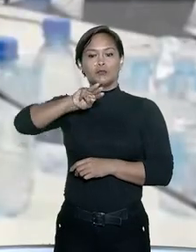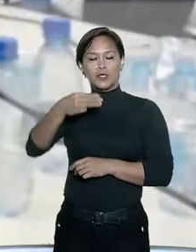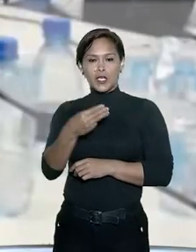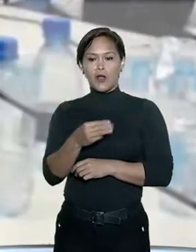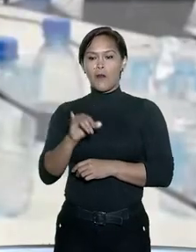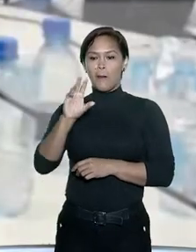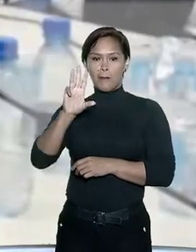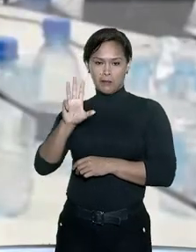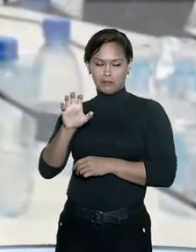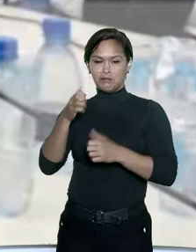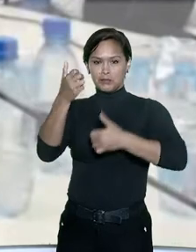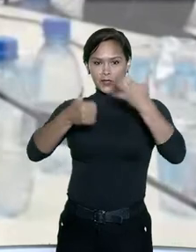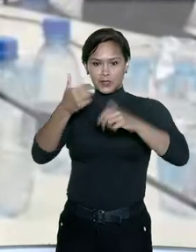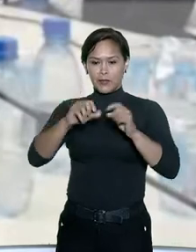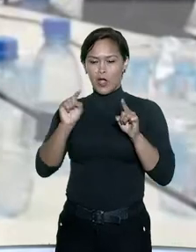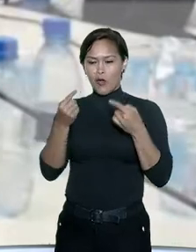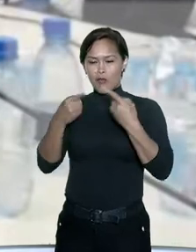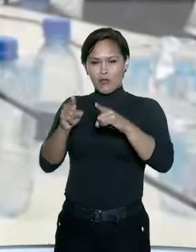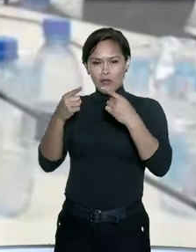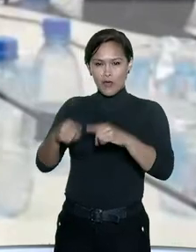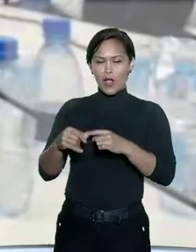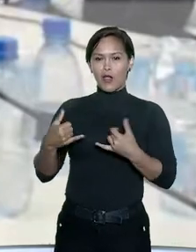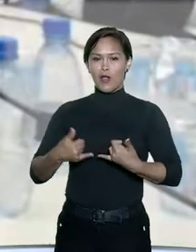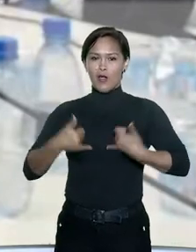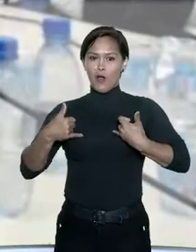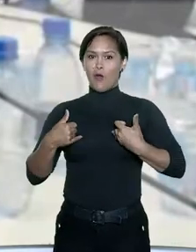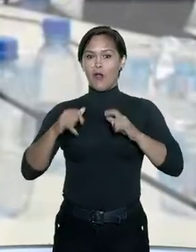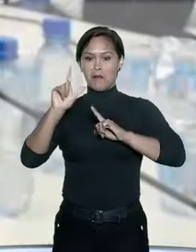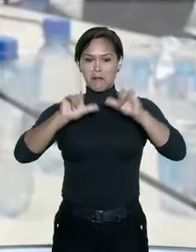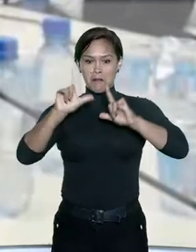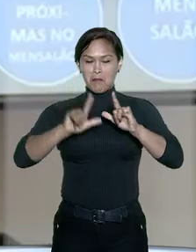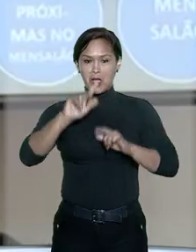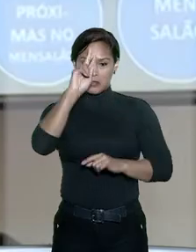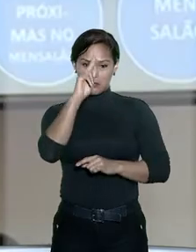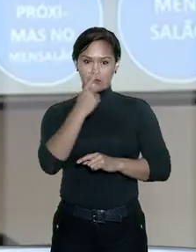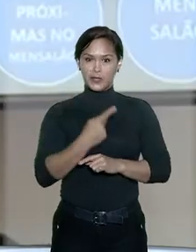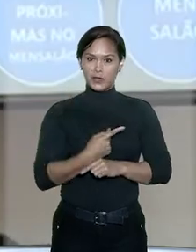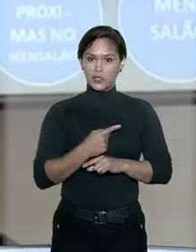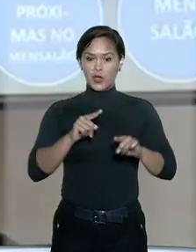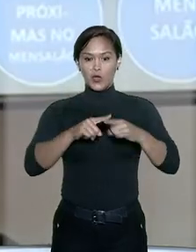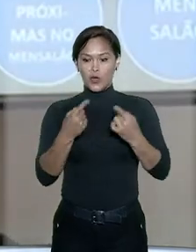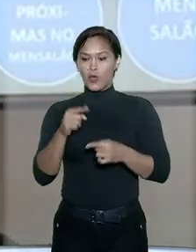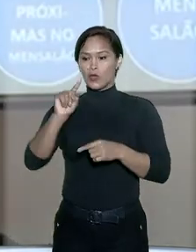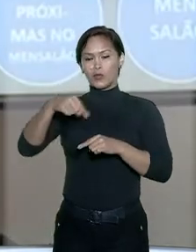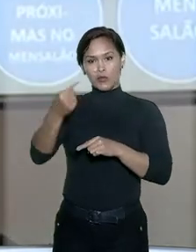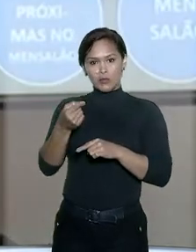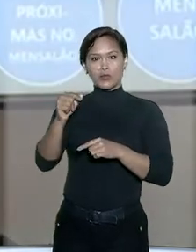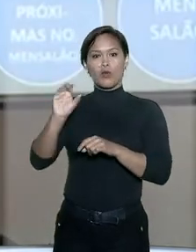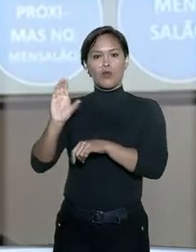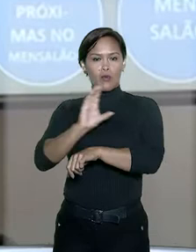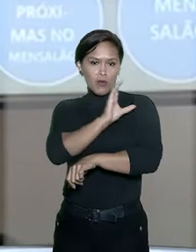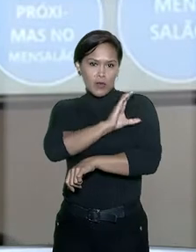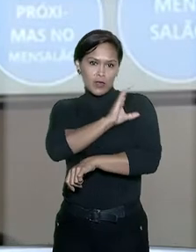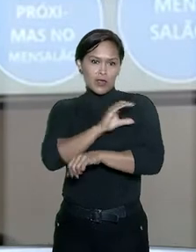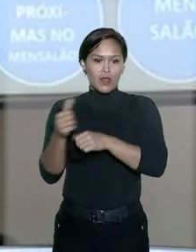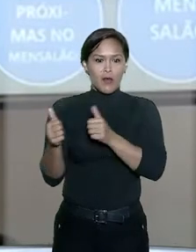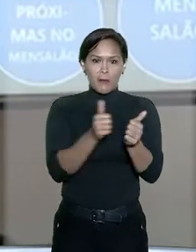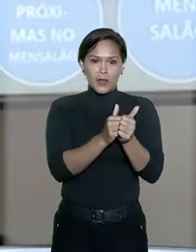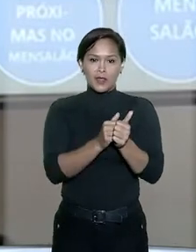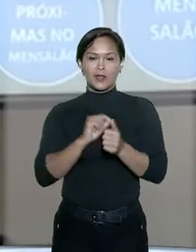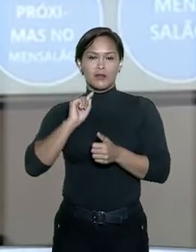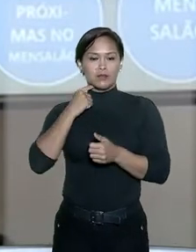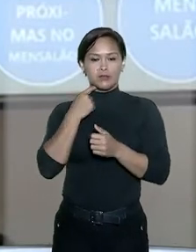alega ter sido alvo de ataques à sua honra, imagem e reputação, quando Dallagnol, então coordenador da Operação Lava Jato,